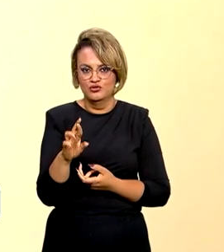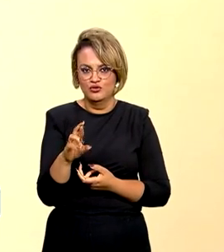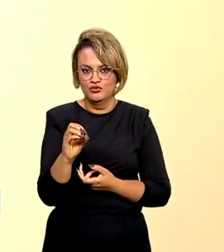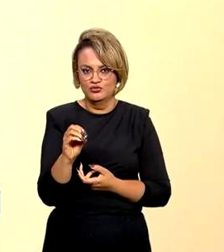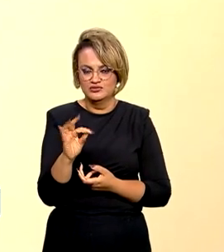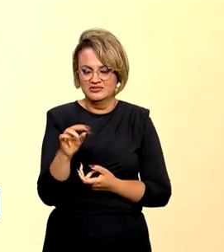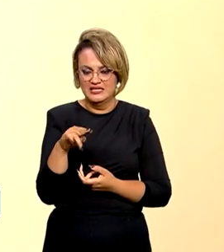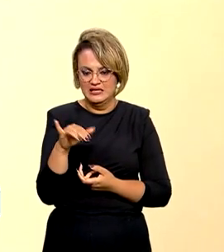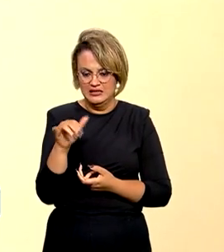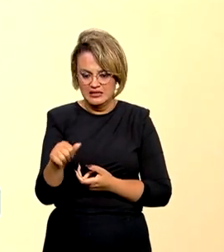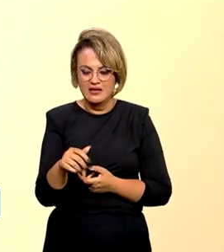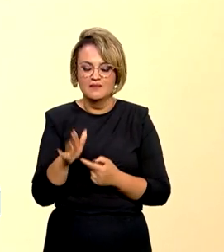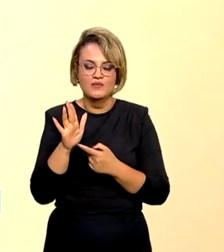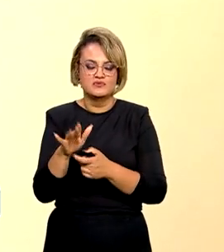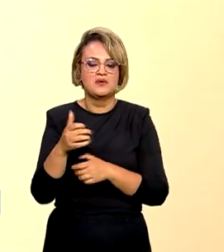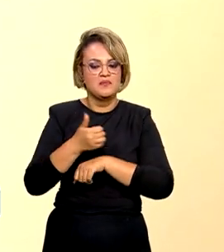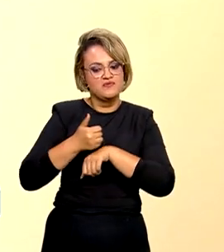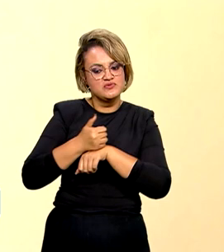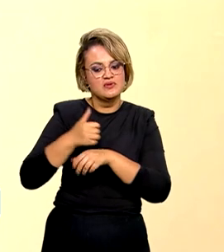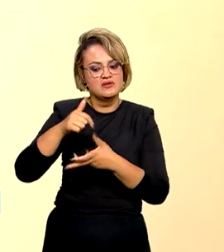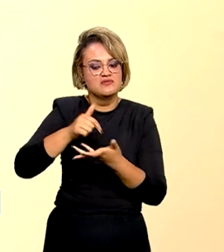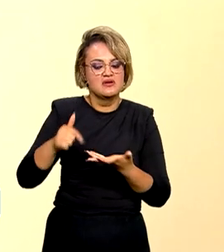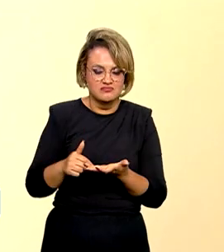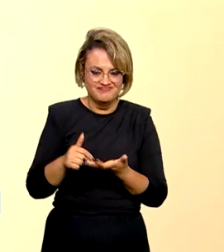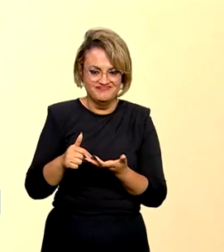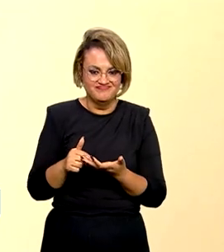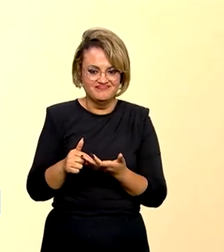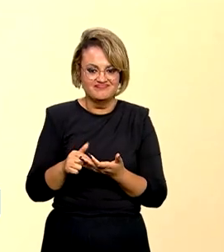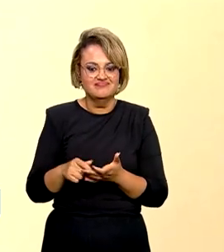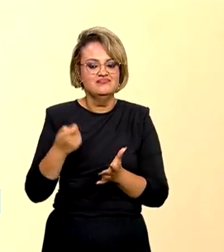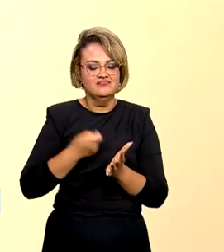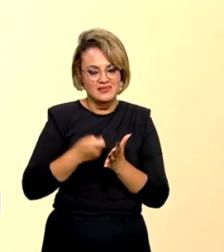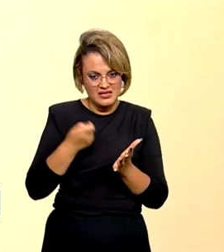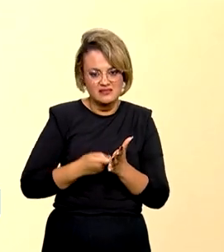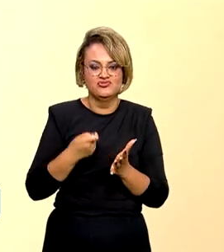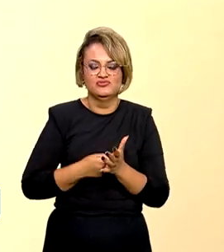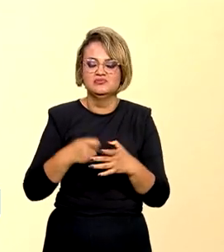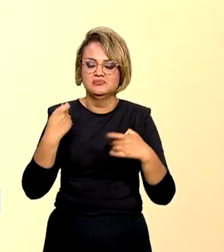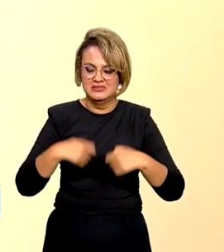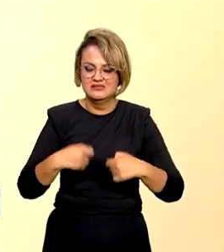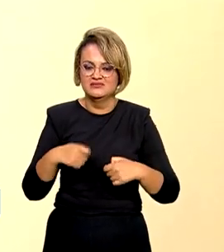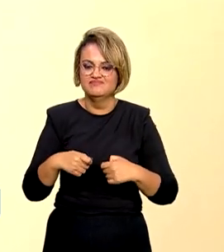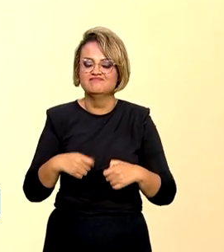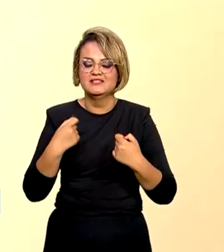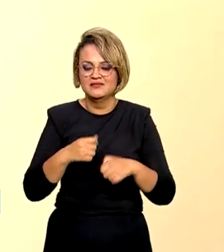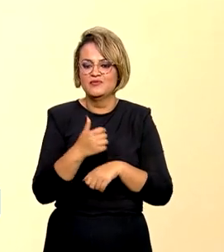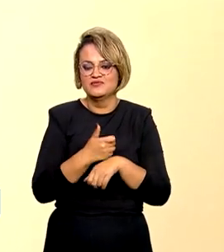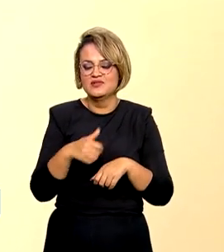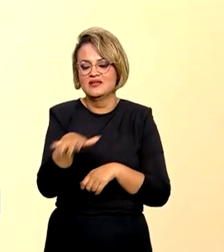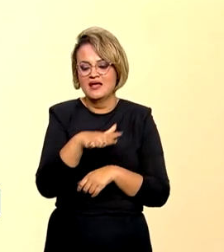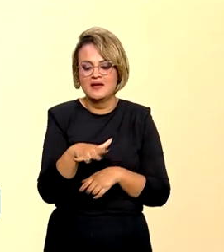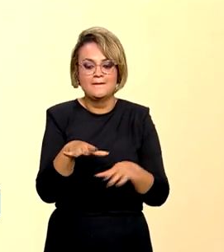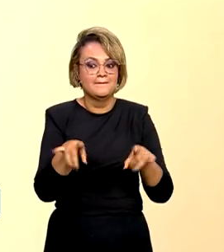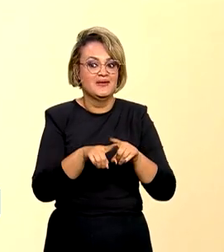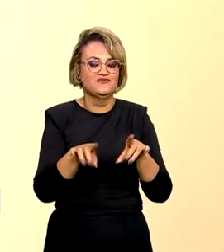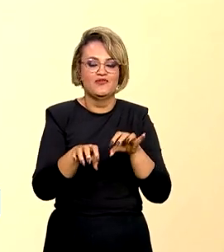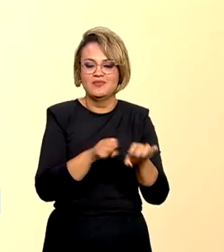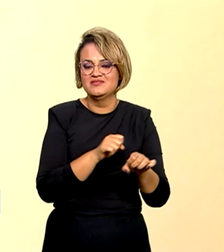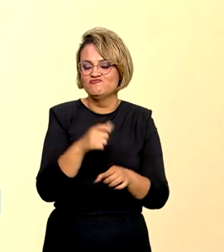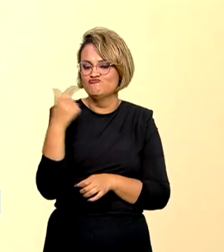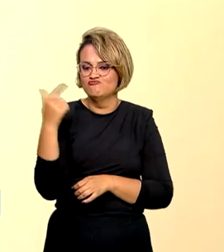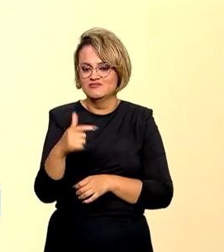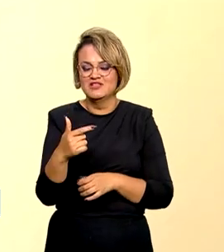para a ilha profissionais que são exigidos pelo mercado e que, no entanto, nesse momento não se encontram